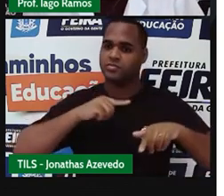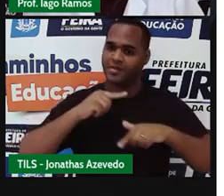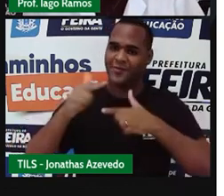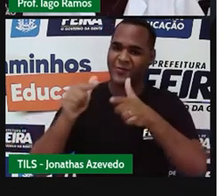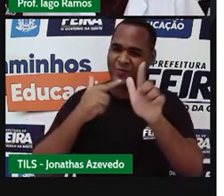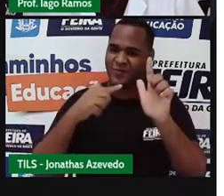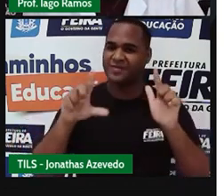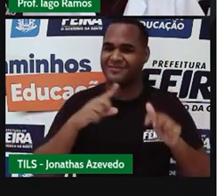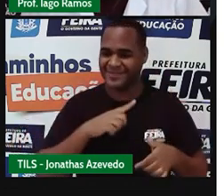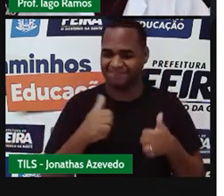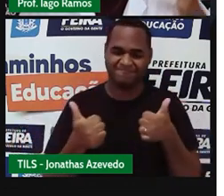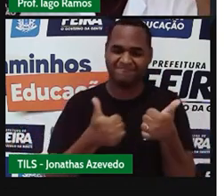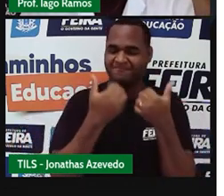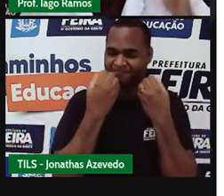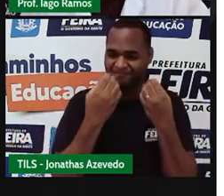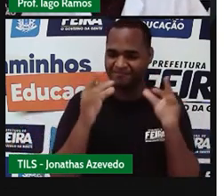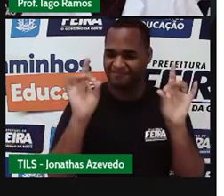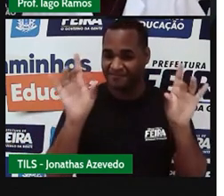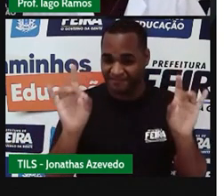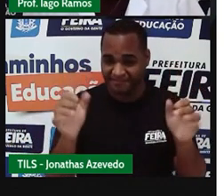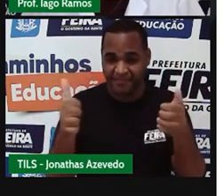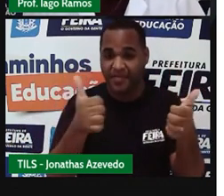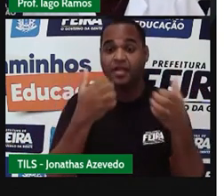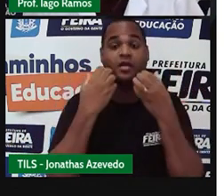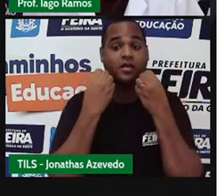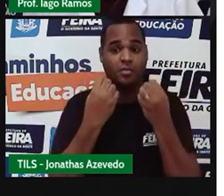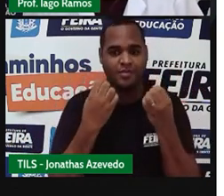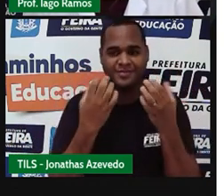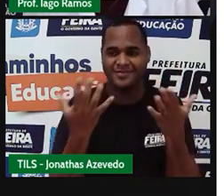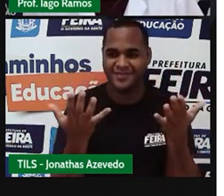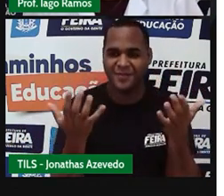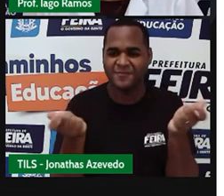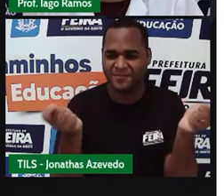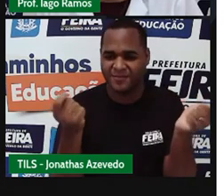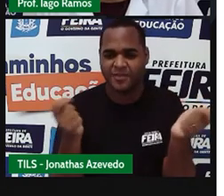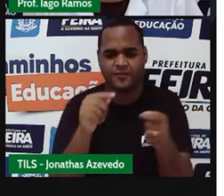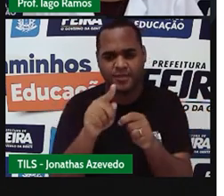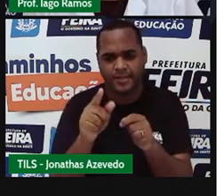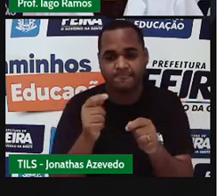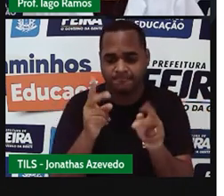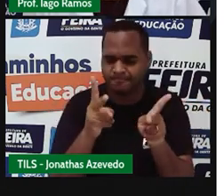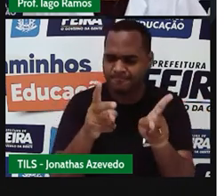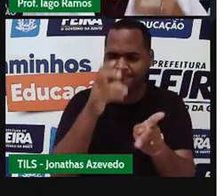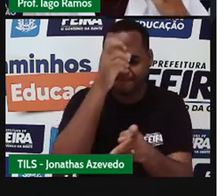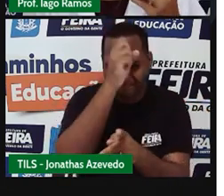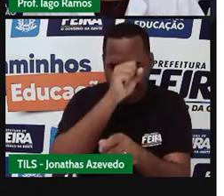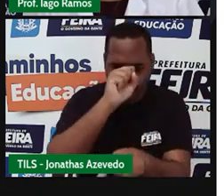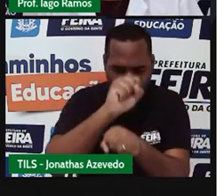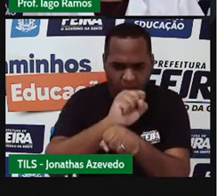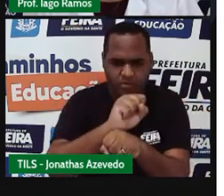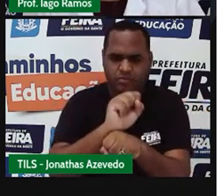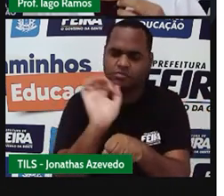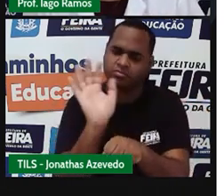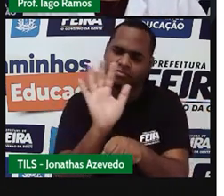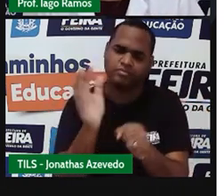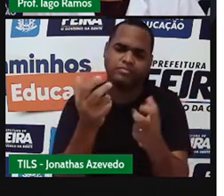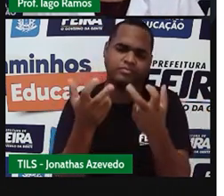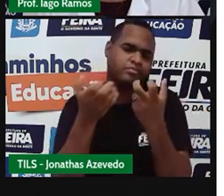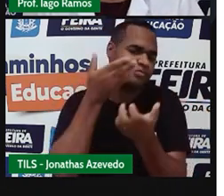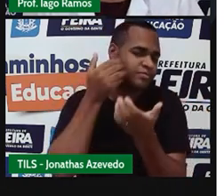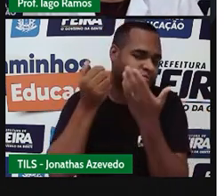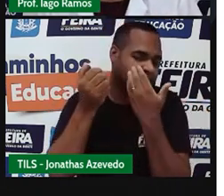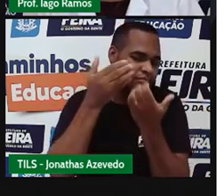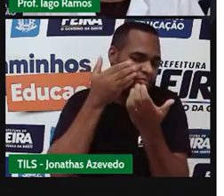por aí. Beleza? Massa? Que bom, então é isso, você pode continuar aprendendo, você pode ir em busca de outras